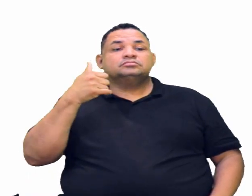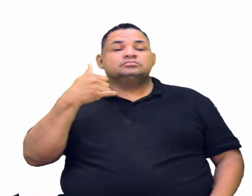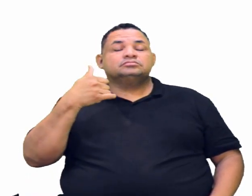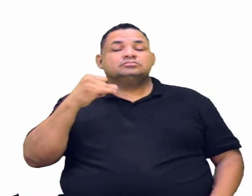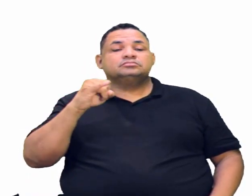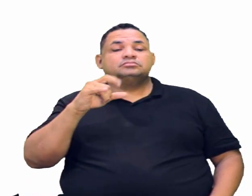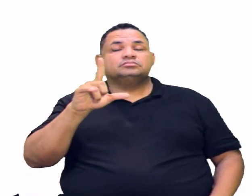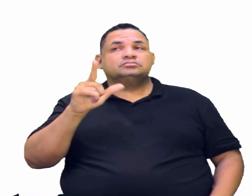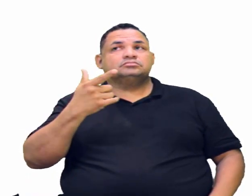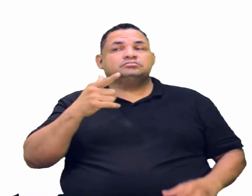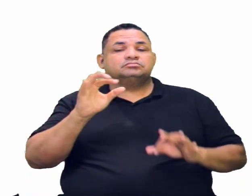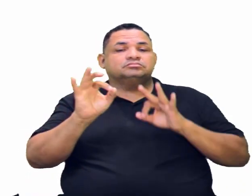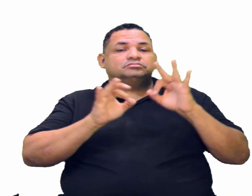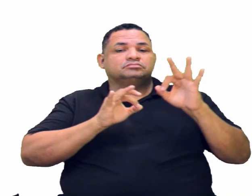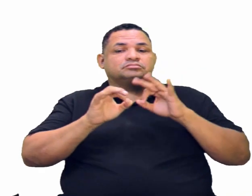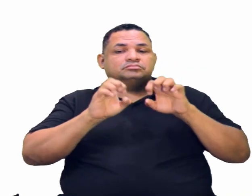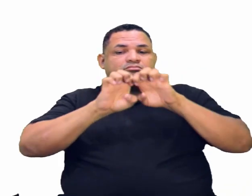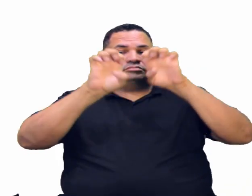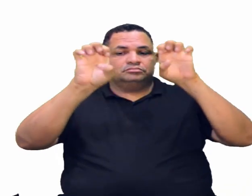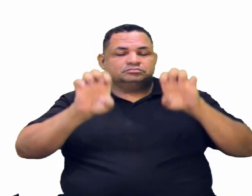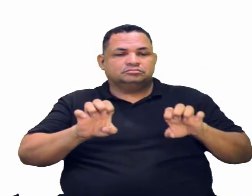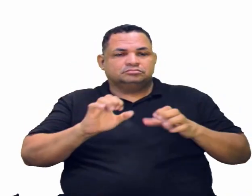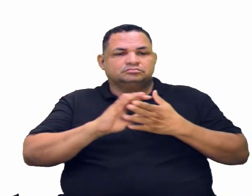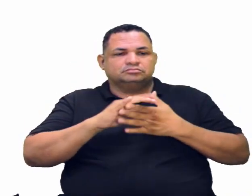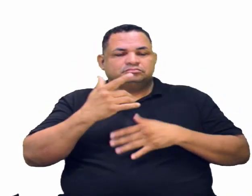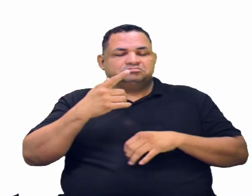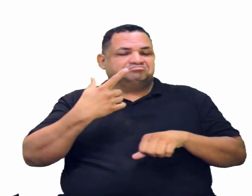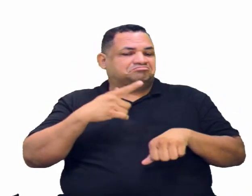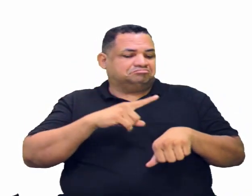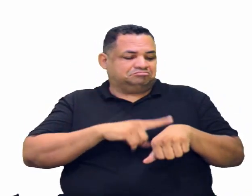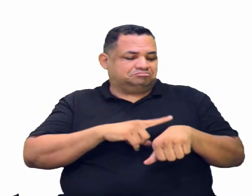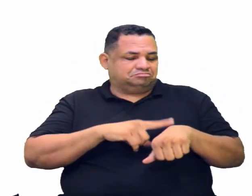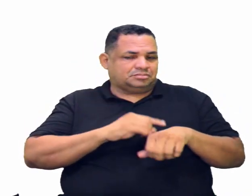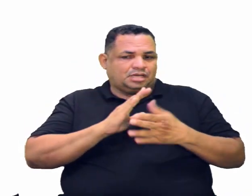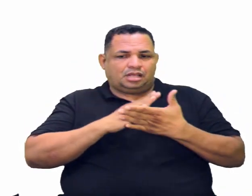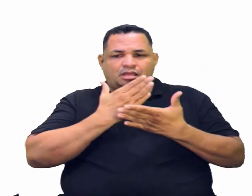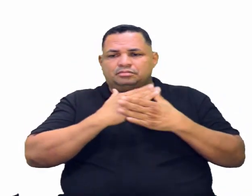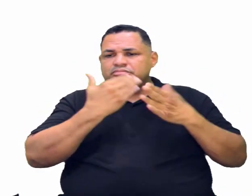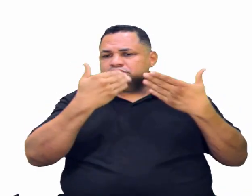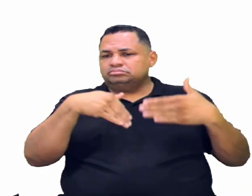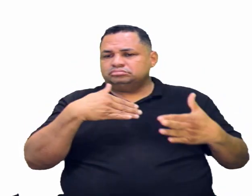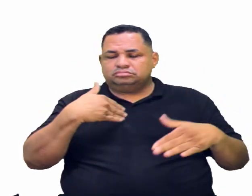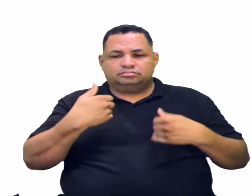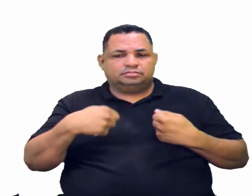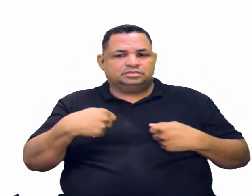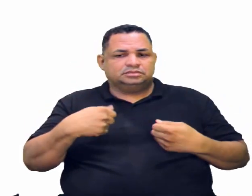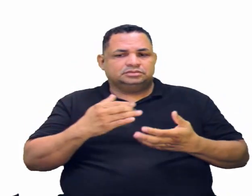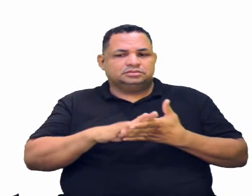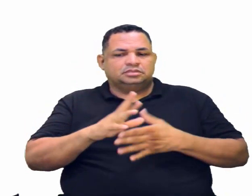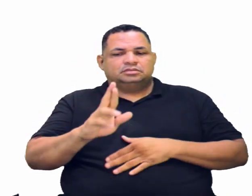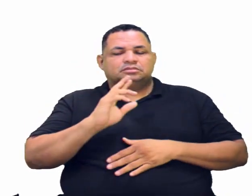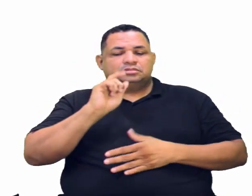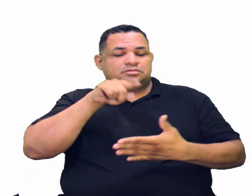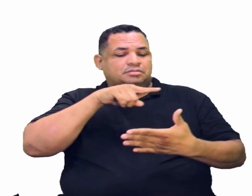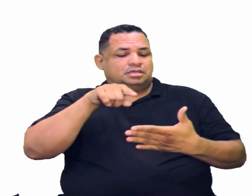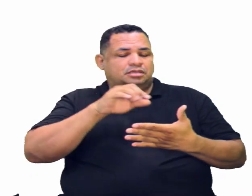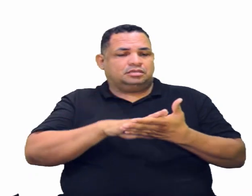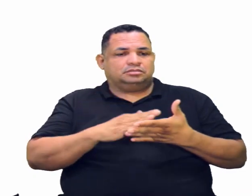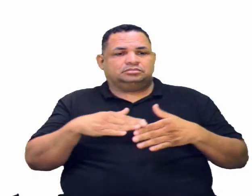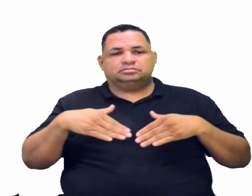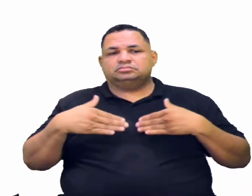montar a estrutura, estou com preguiça, estou sem tempo, a prova está acabando e eu tenho que responder logo porque eu tenho que marcar o gabarito.